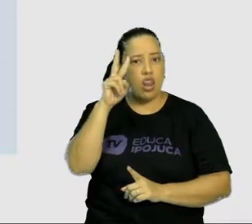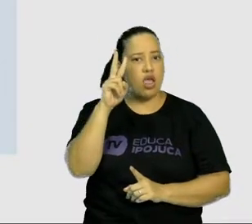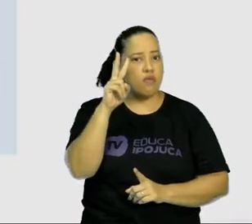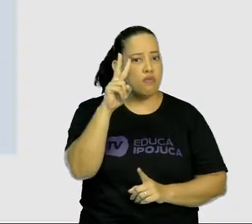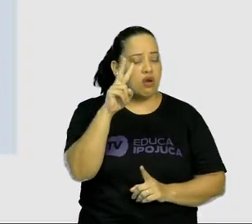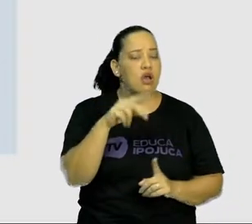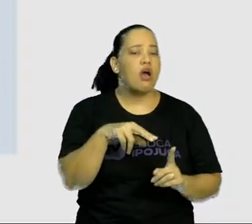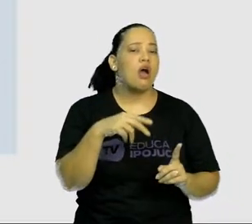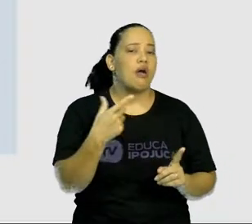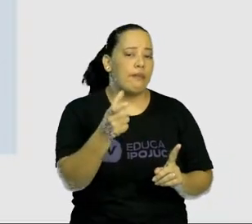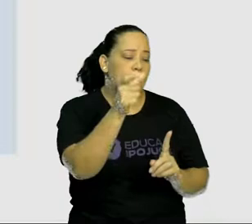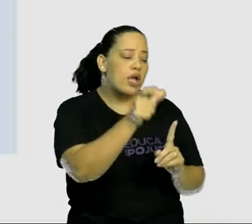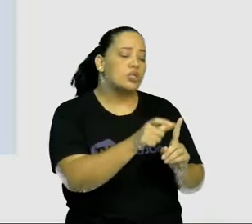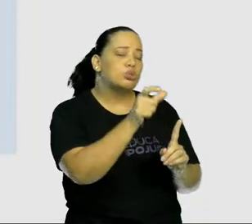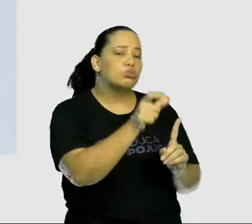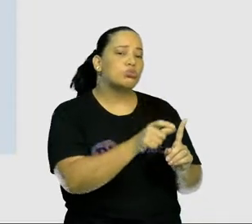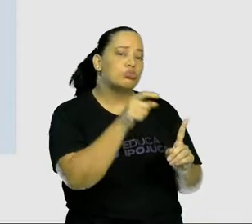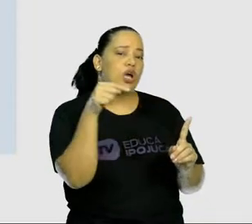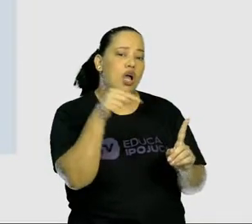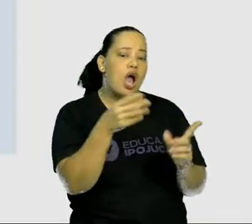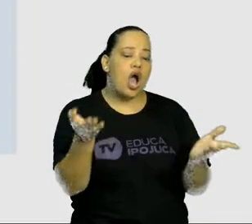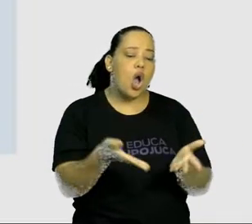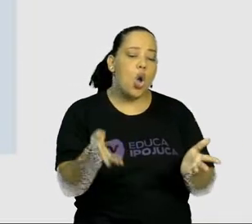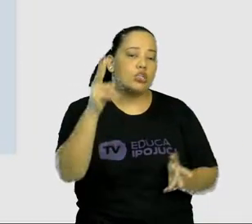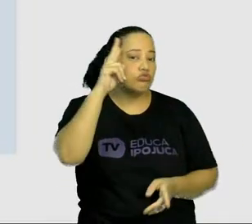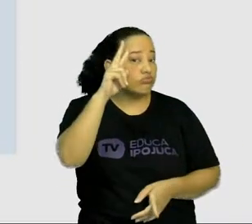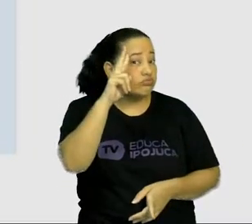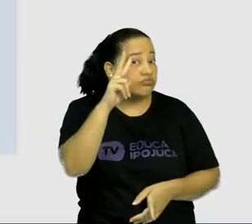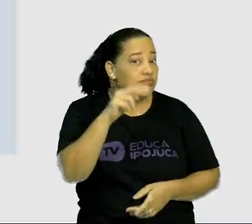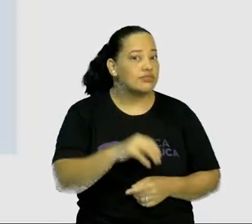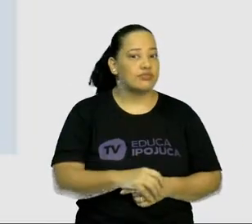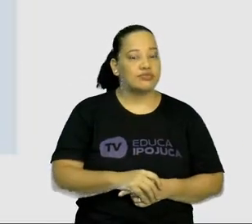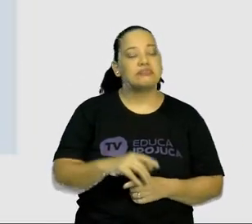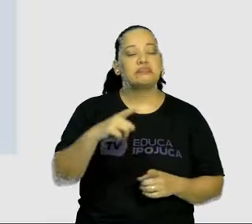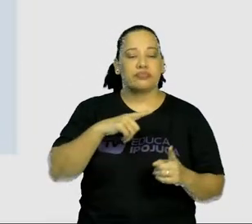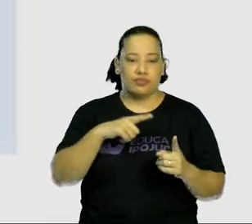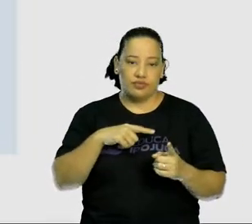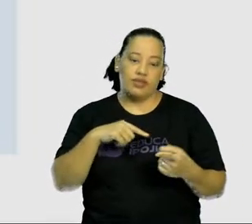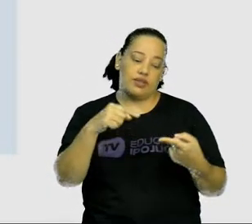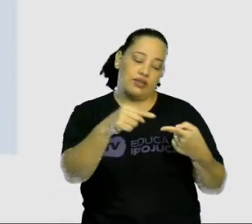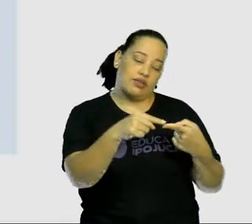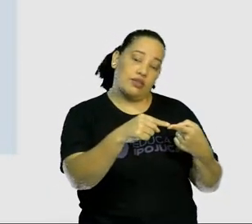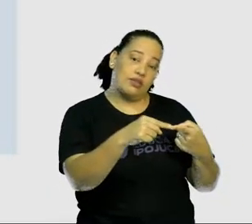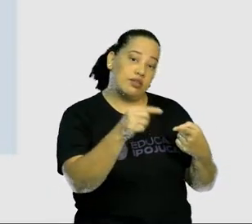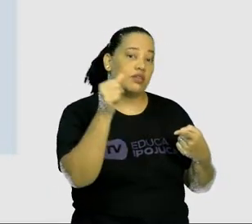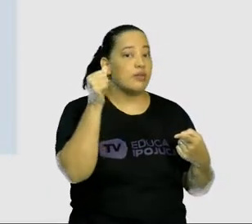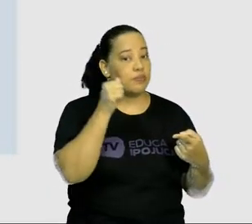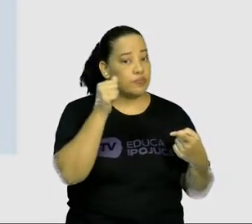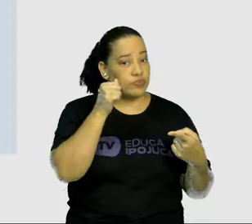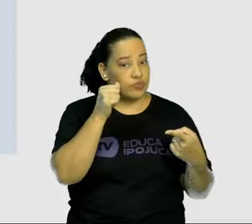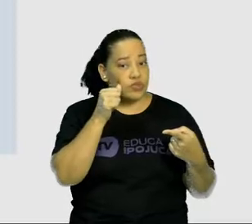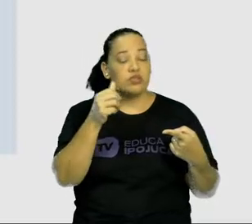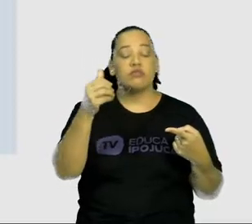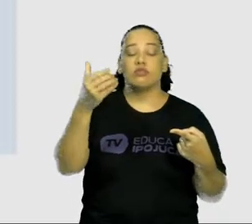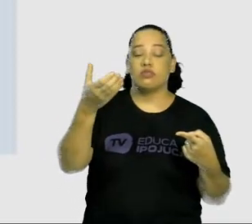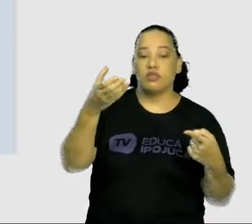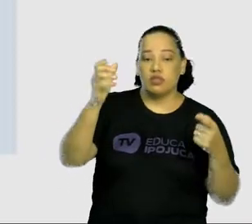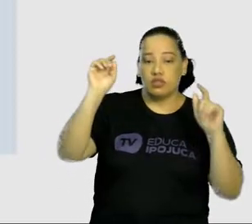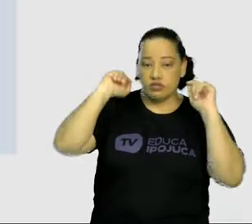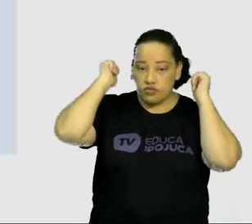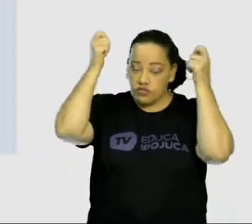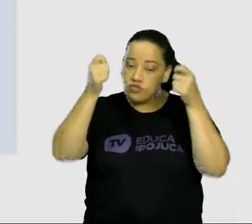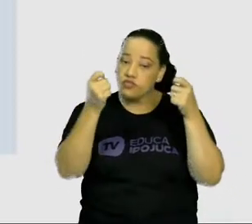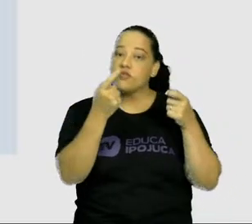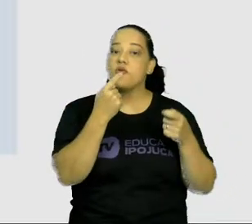que eu contei para vocês? Lembram? Então, temos a Chapeuzinho Vermelho, temos a Vovó,